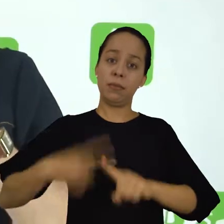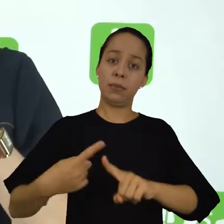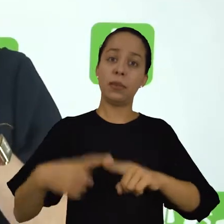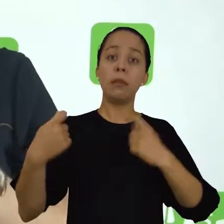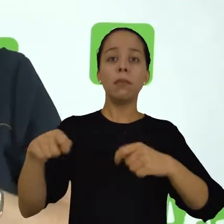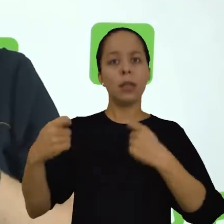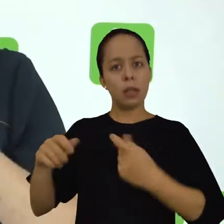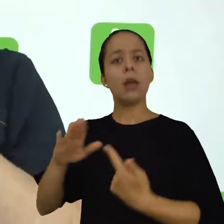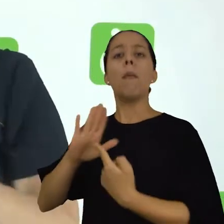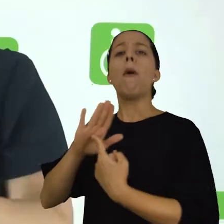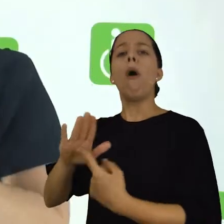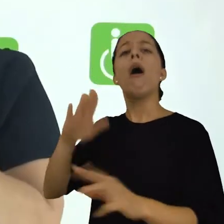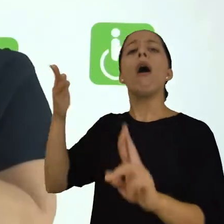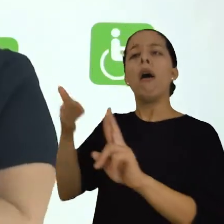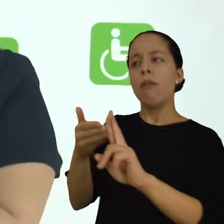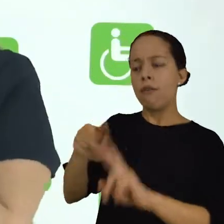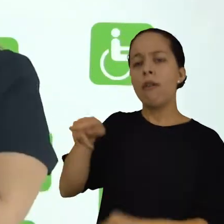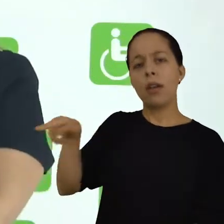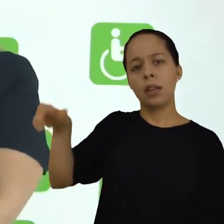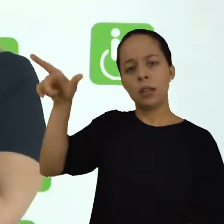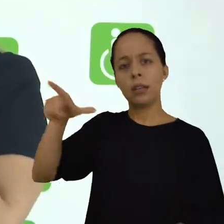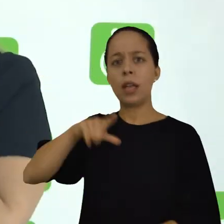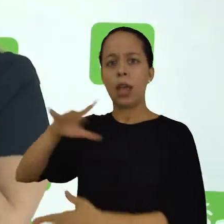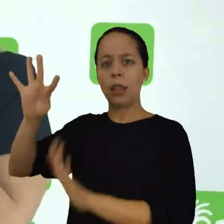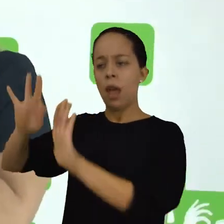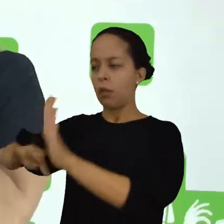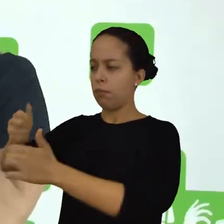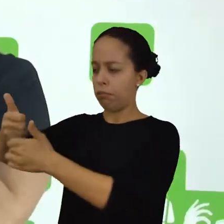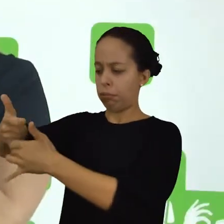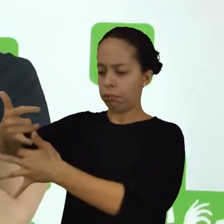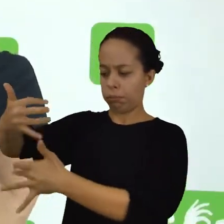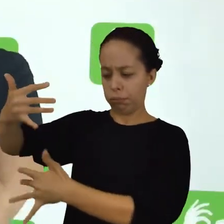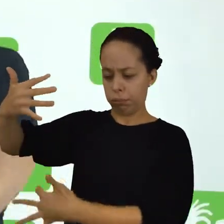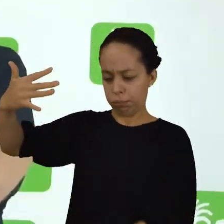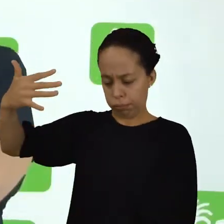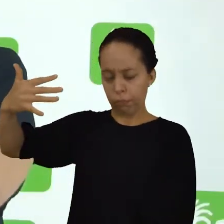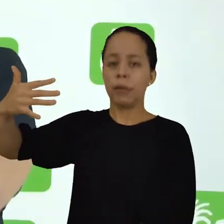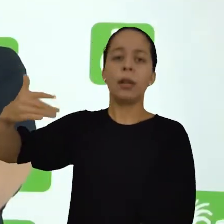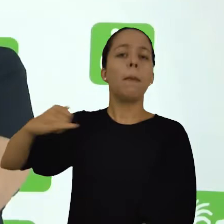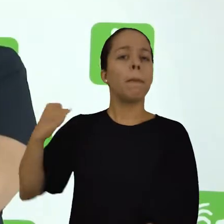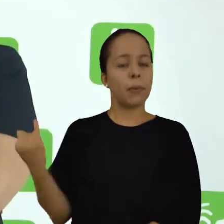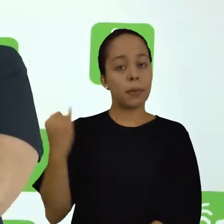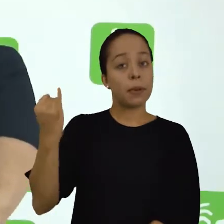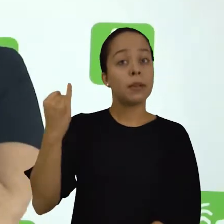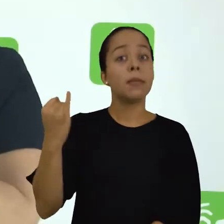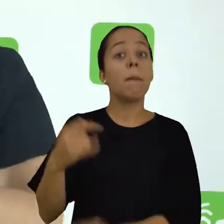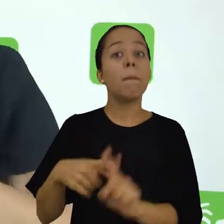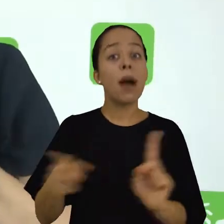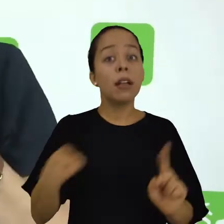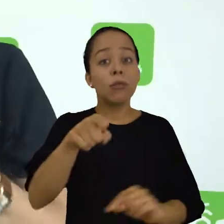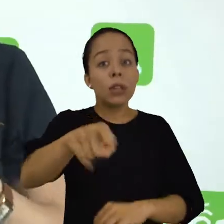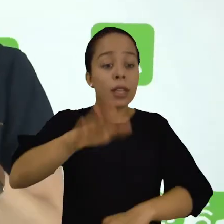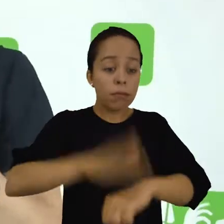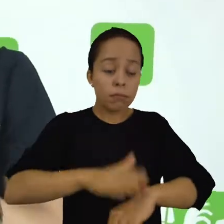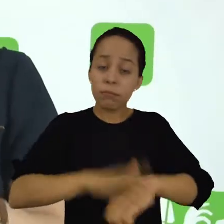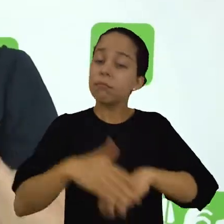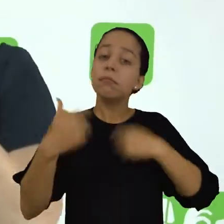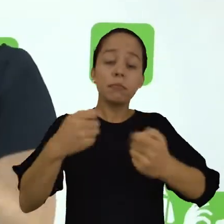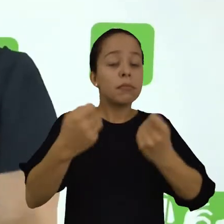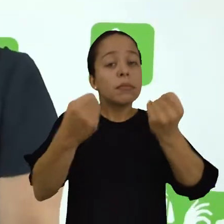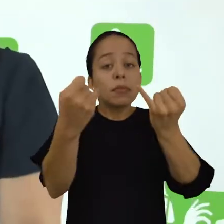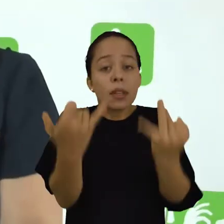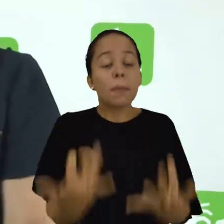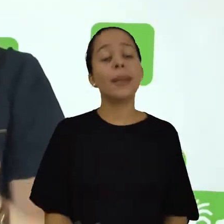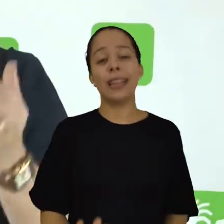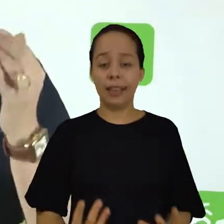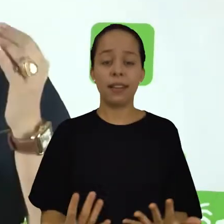você tem que referenciar o que você utilizar de outros autores e você tem que dizer com as suas